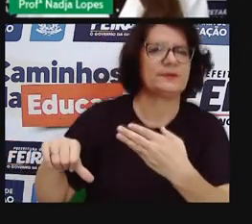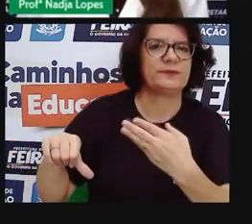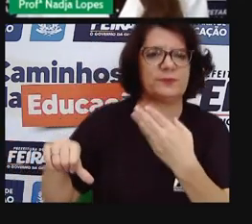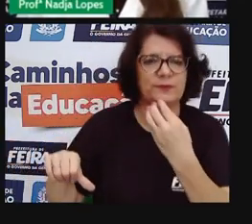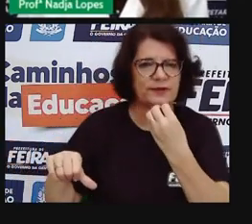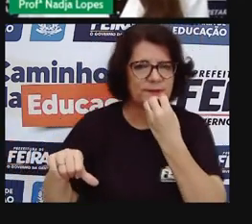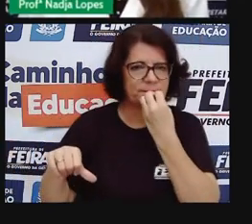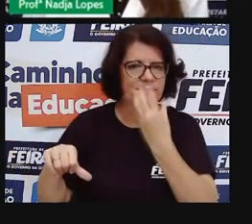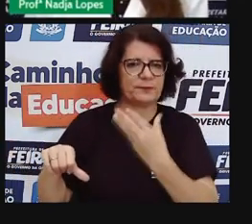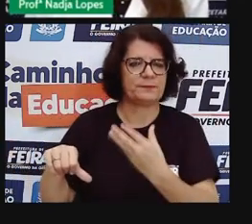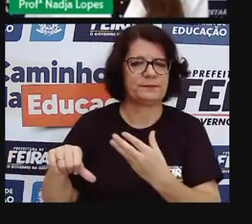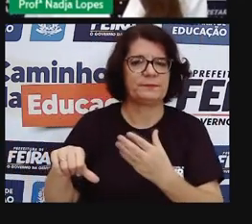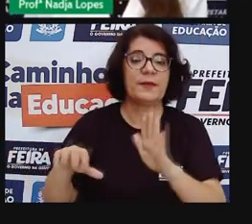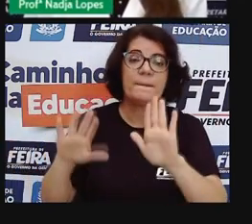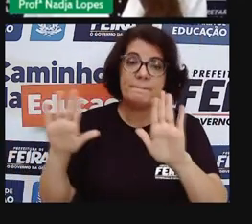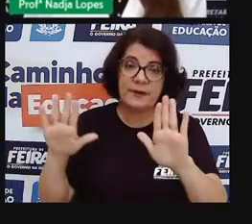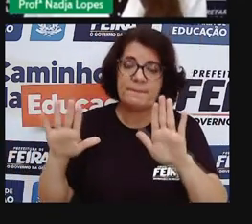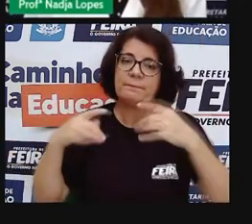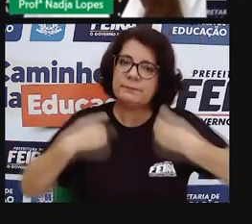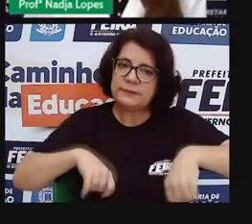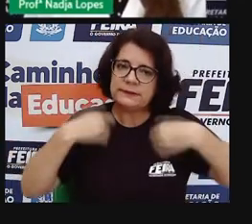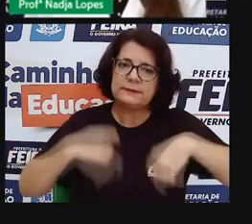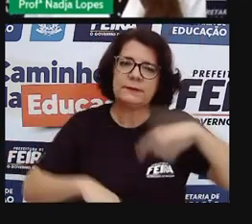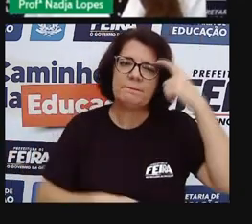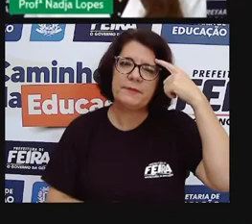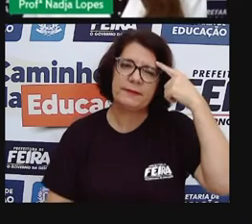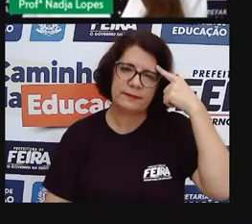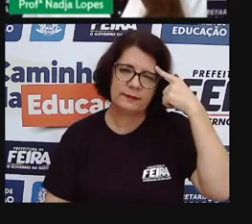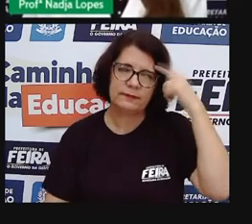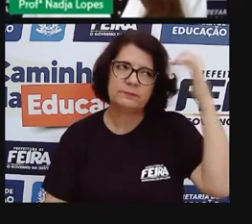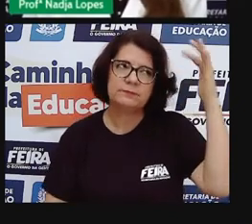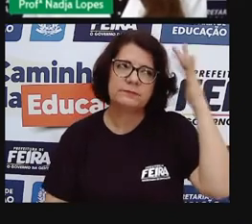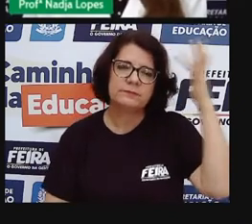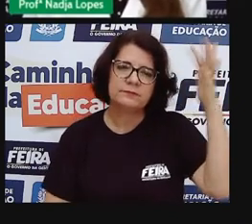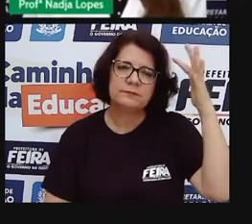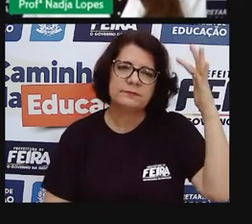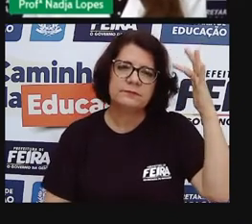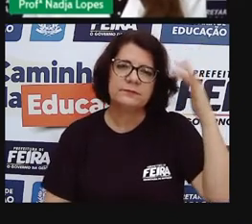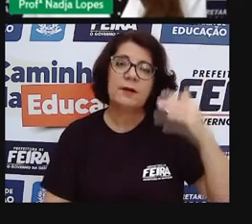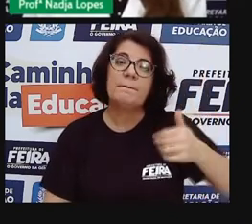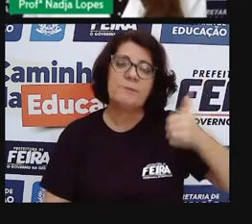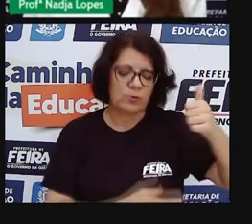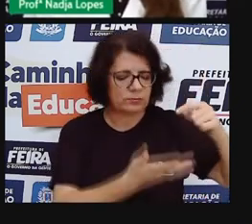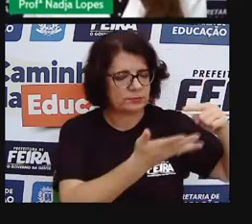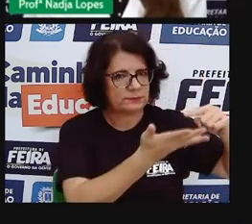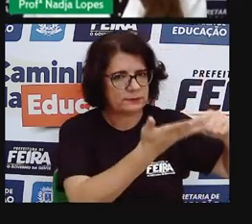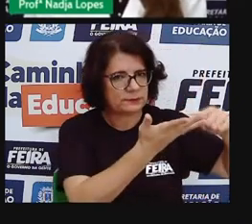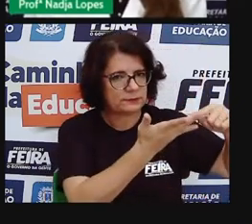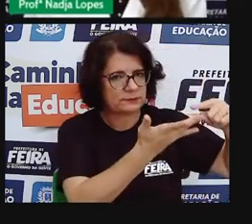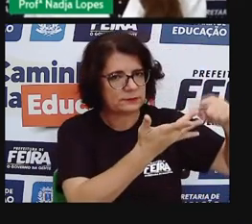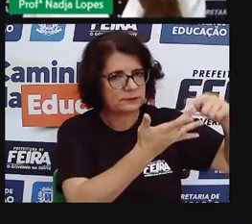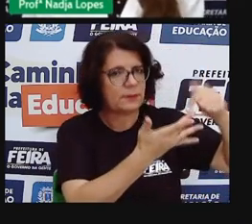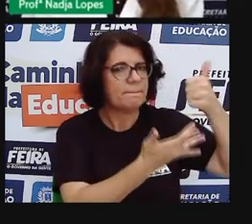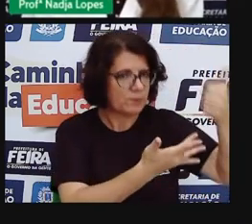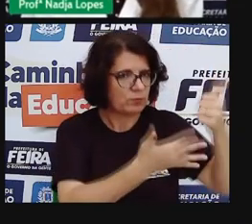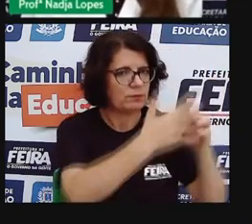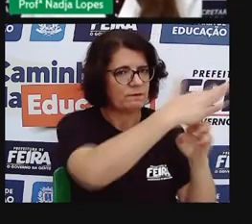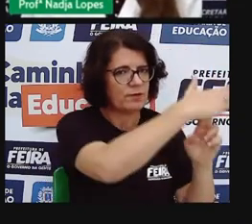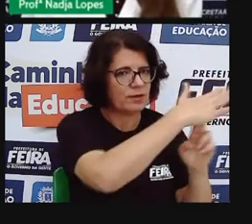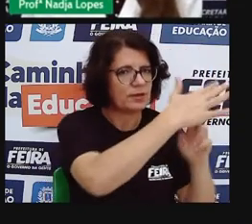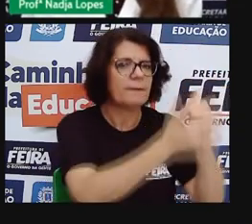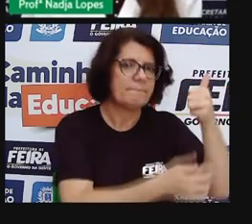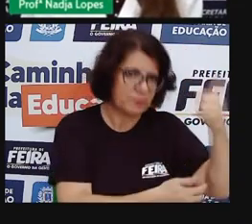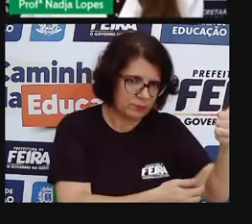mas a gente também precisa parar e pensar, né, os pontos positivos das feiras e os pontos